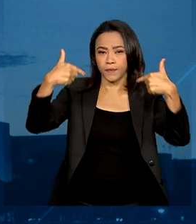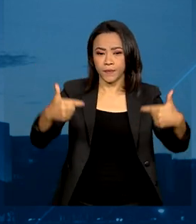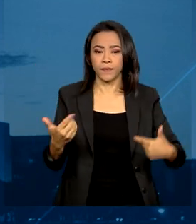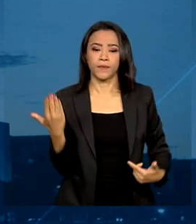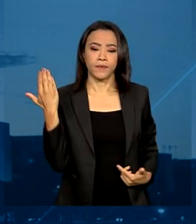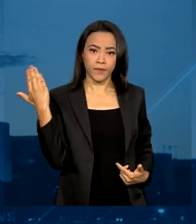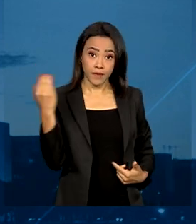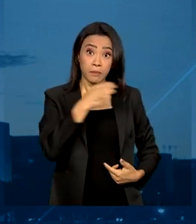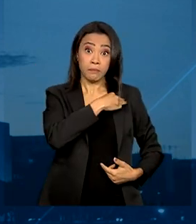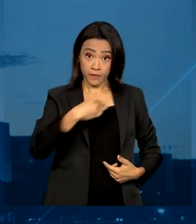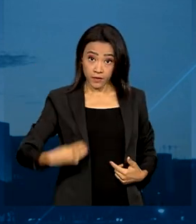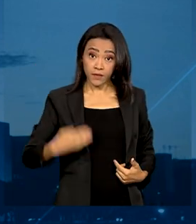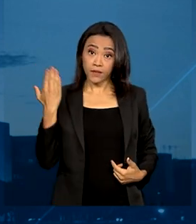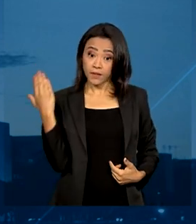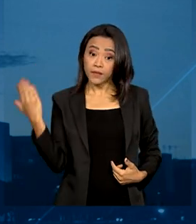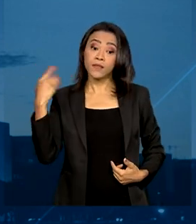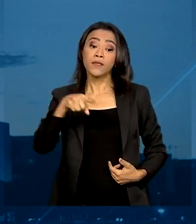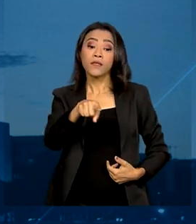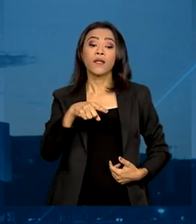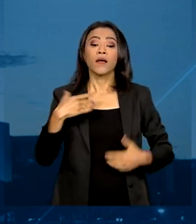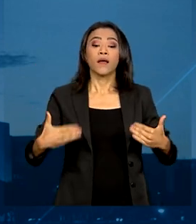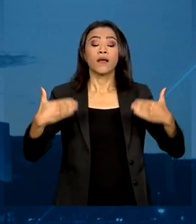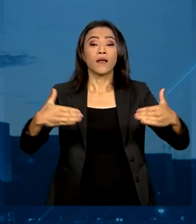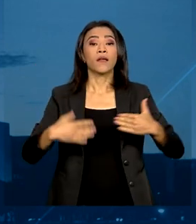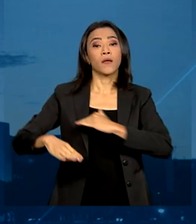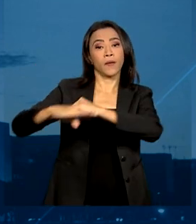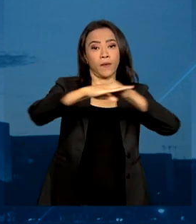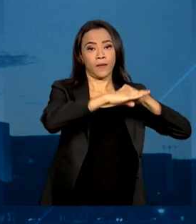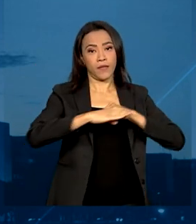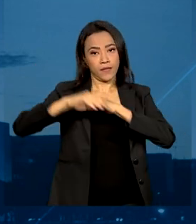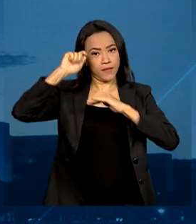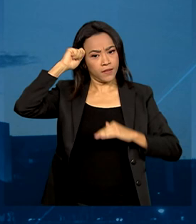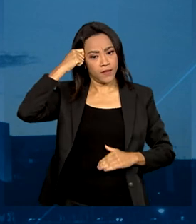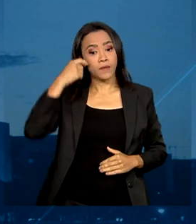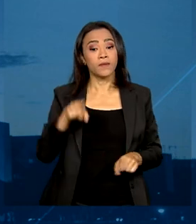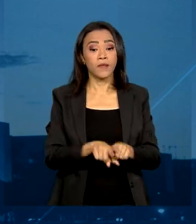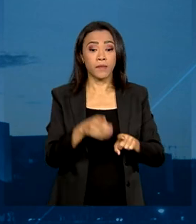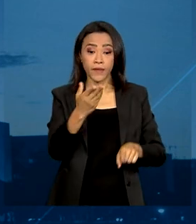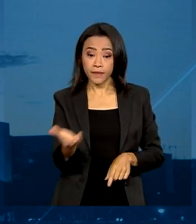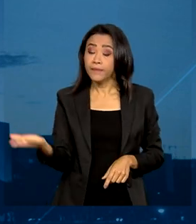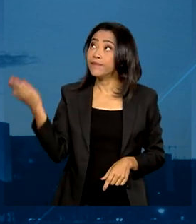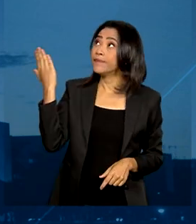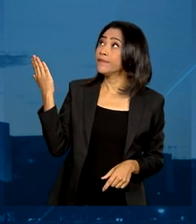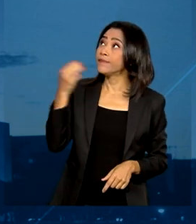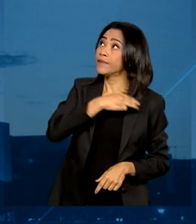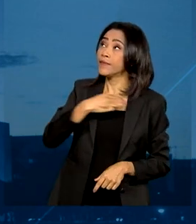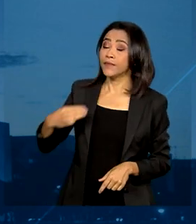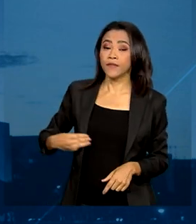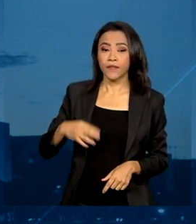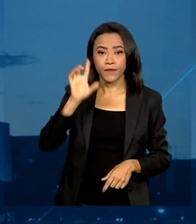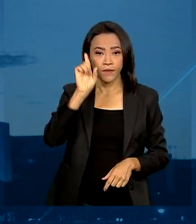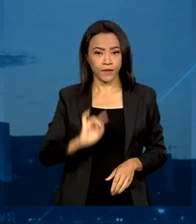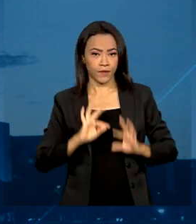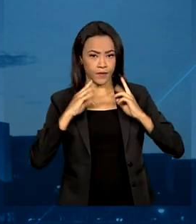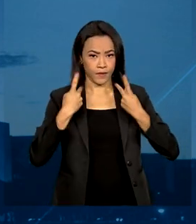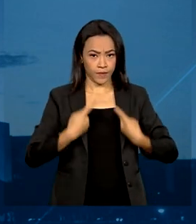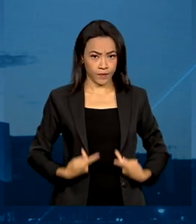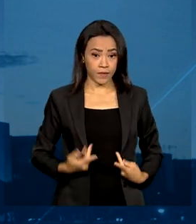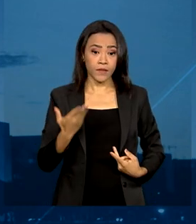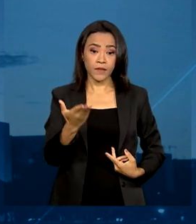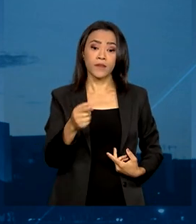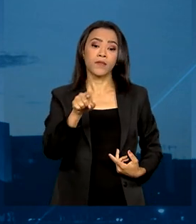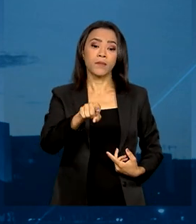Franco ocupará a pasta da igualdade racial, Silvio Almeida será o ministro dos Direitos Humanos e o vice